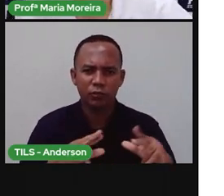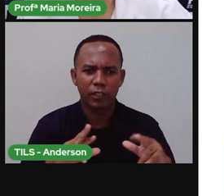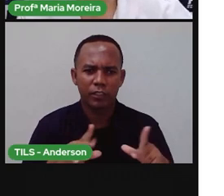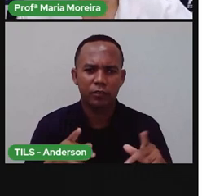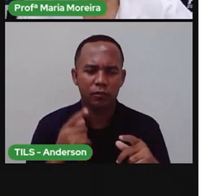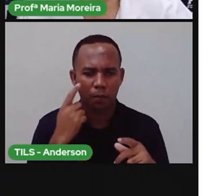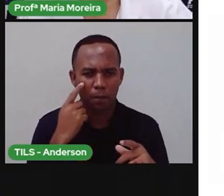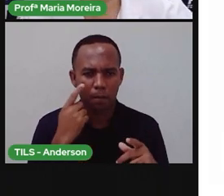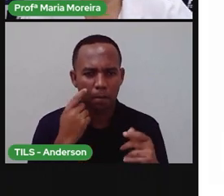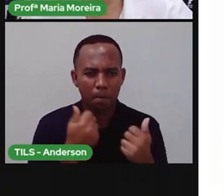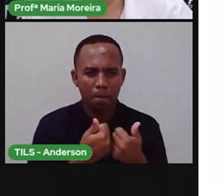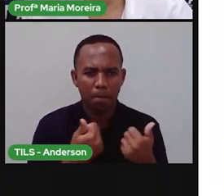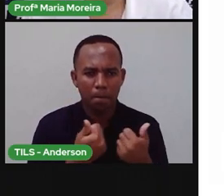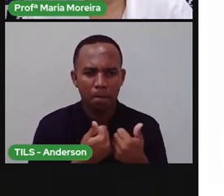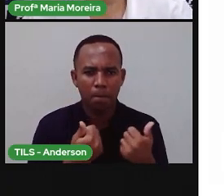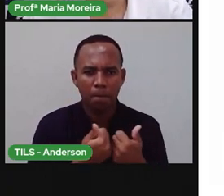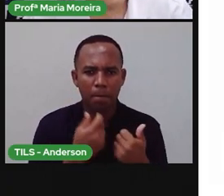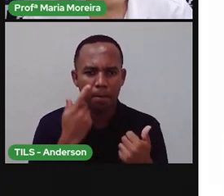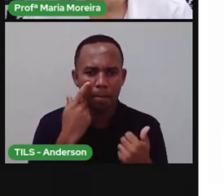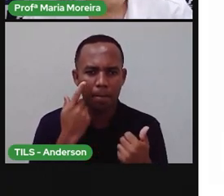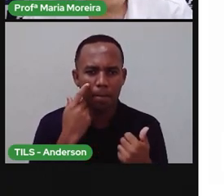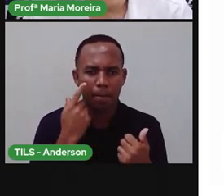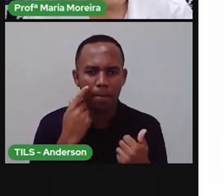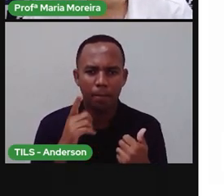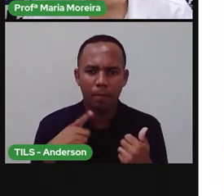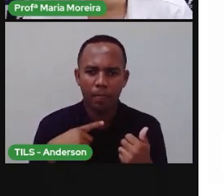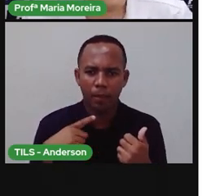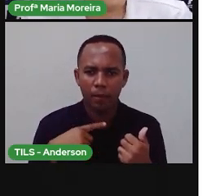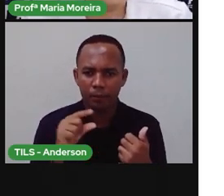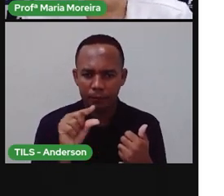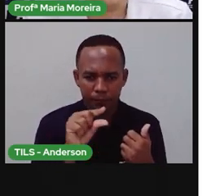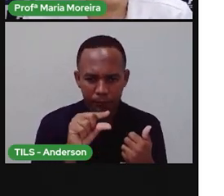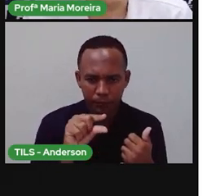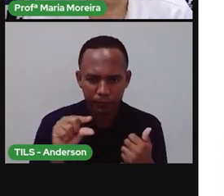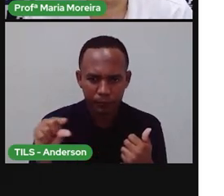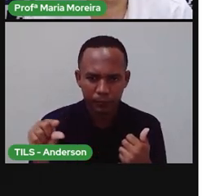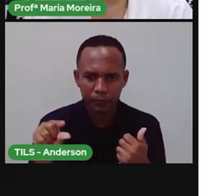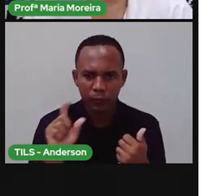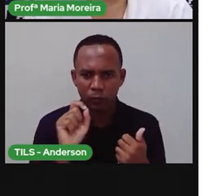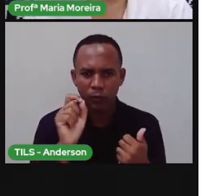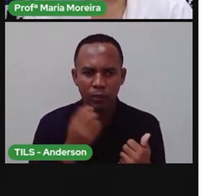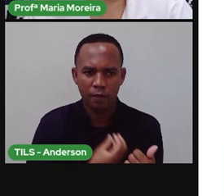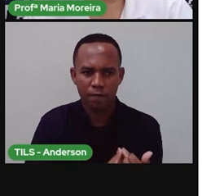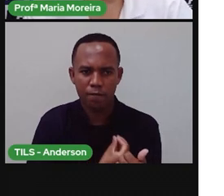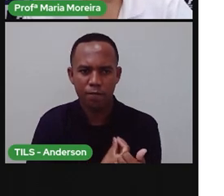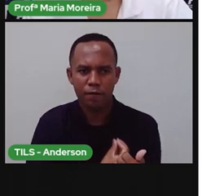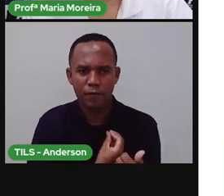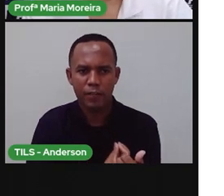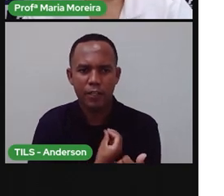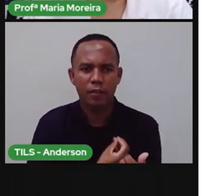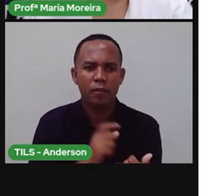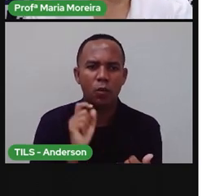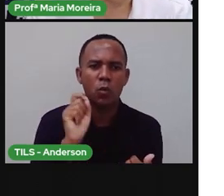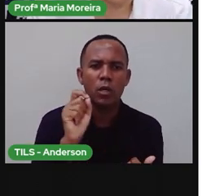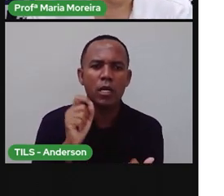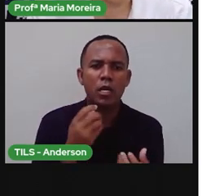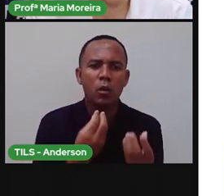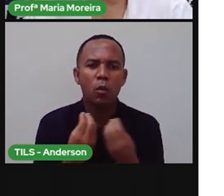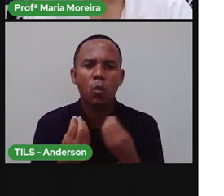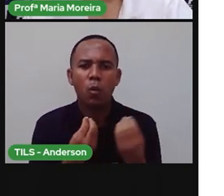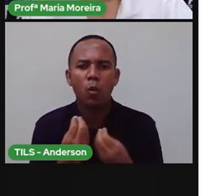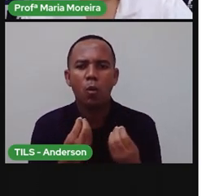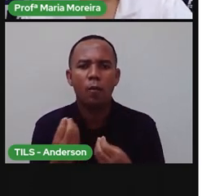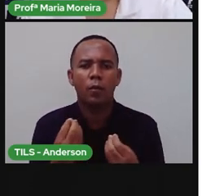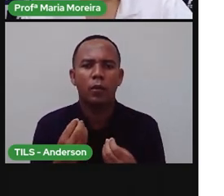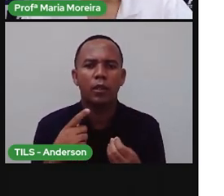ladinho aqui, a Pro trouxe o quê? Um site, né, que entenda a classificação dos seres vivos. O que é, para que serve,